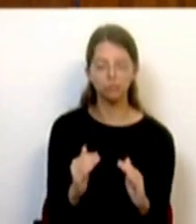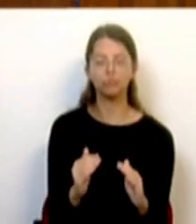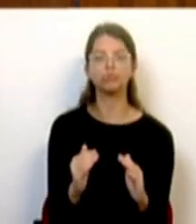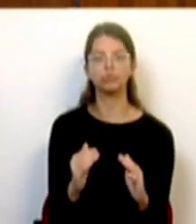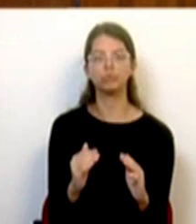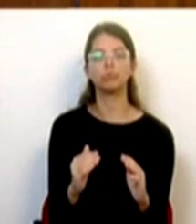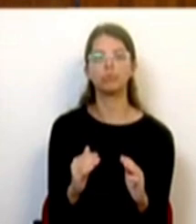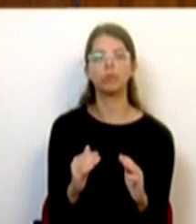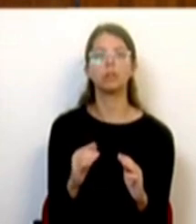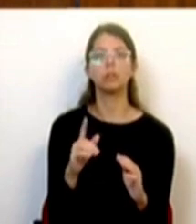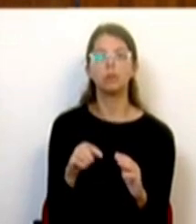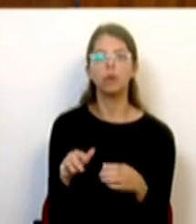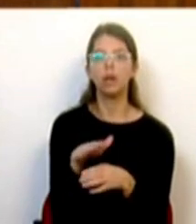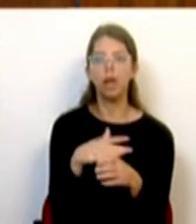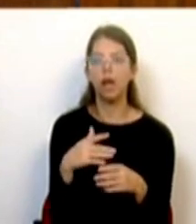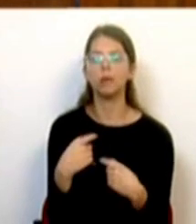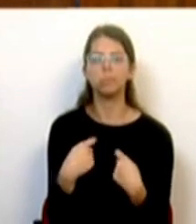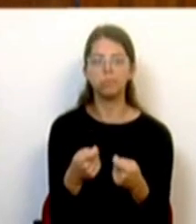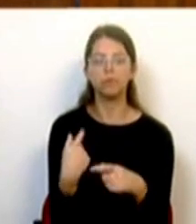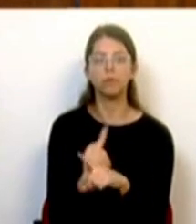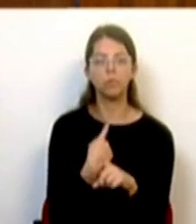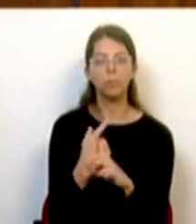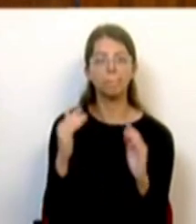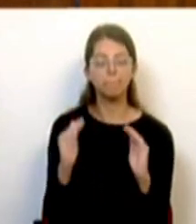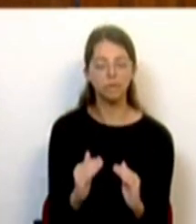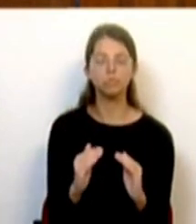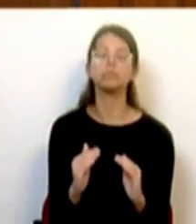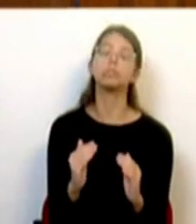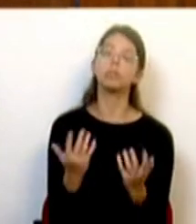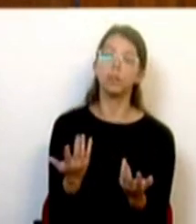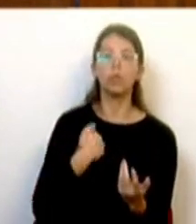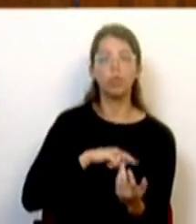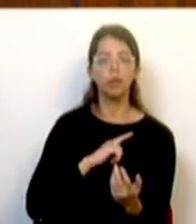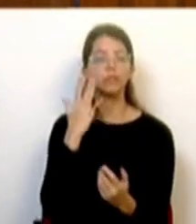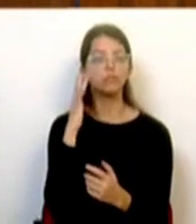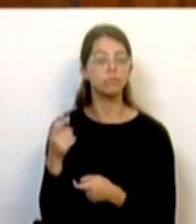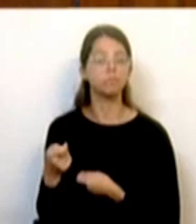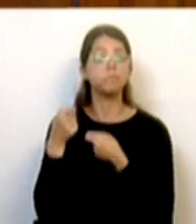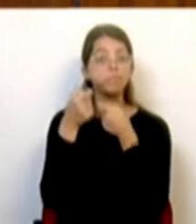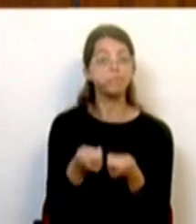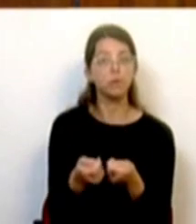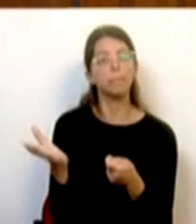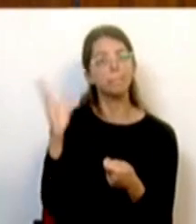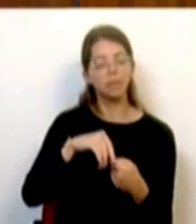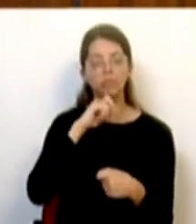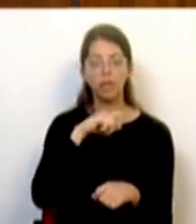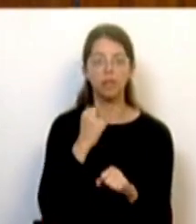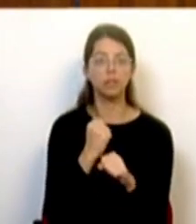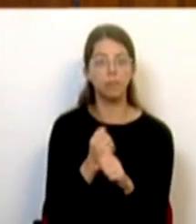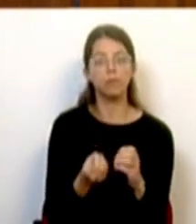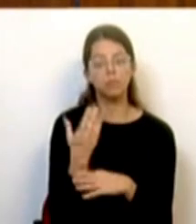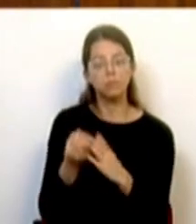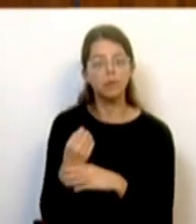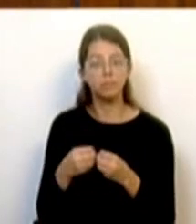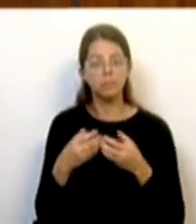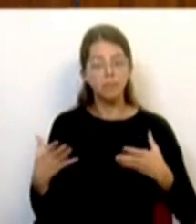dos custos de contexto, nós conseguirmos, sim, atrair mais investimento e criar mais postos de trabalho. Foi